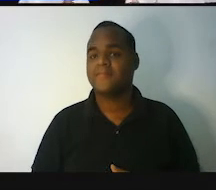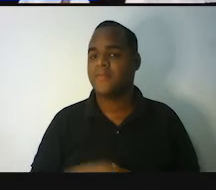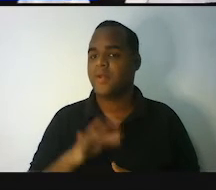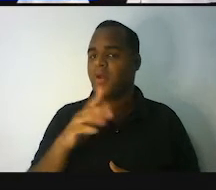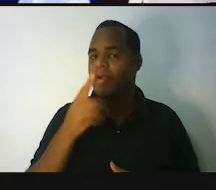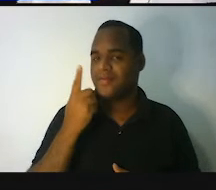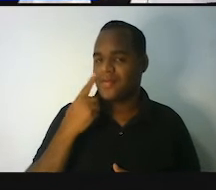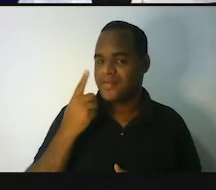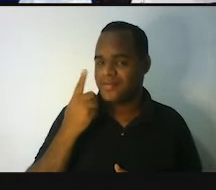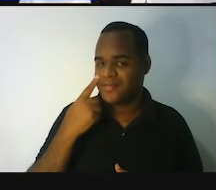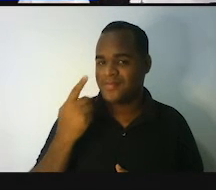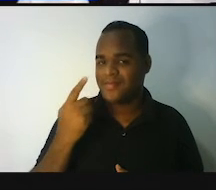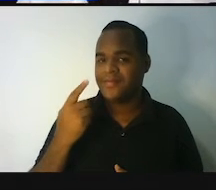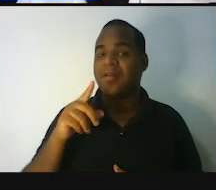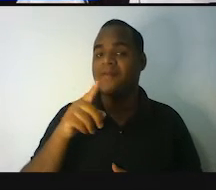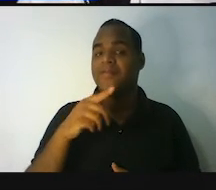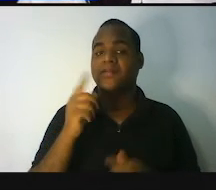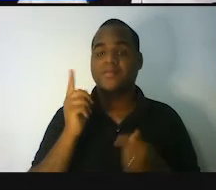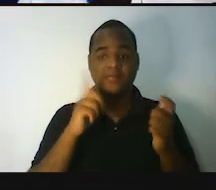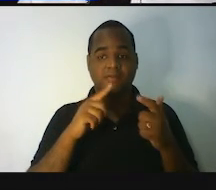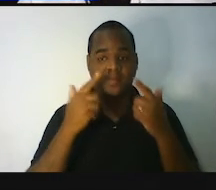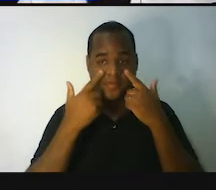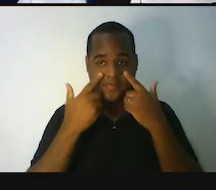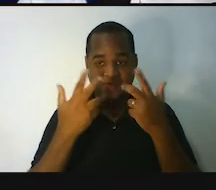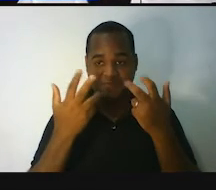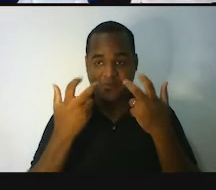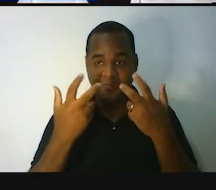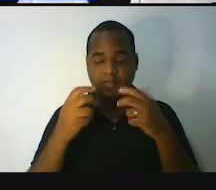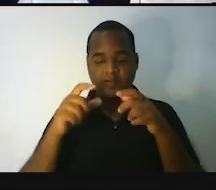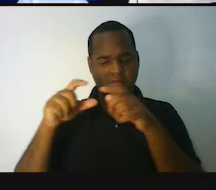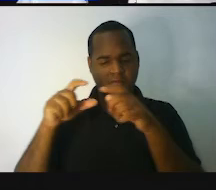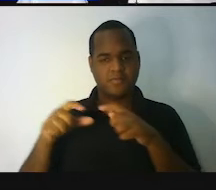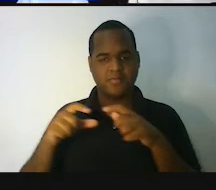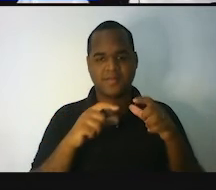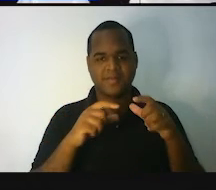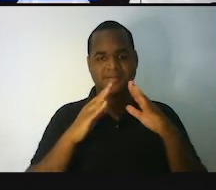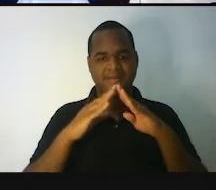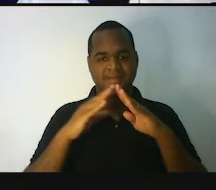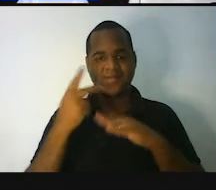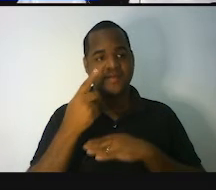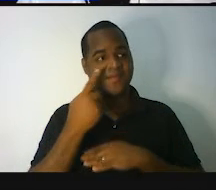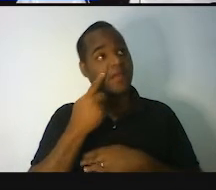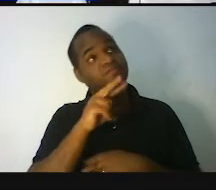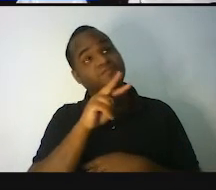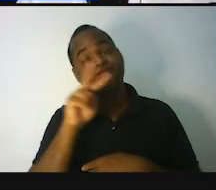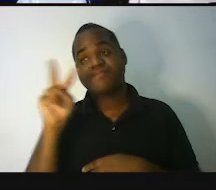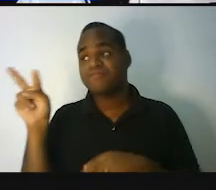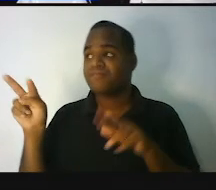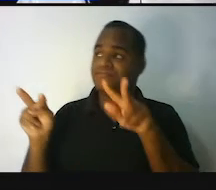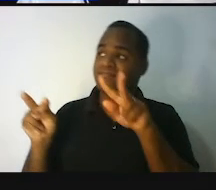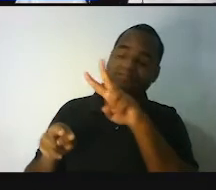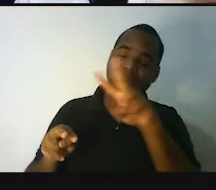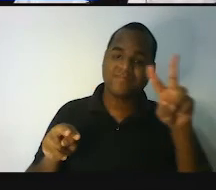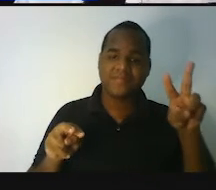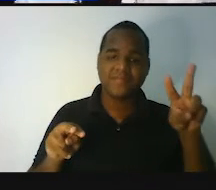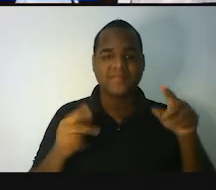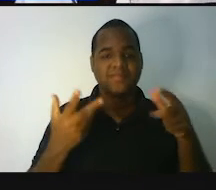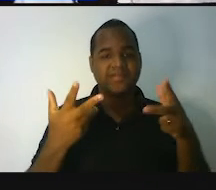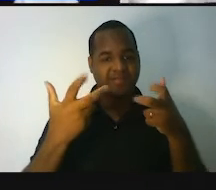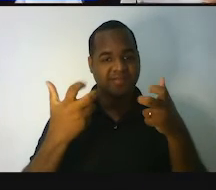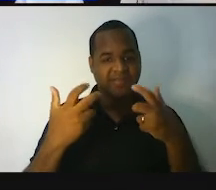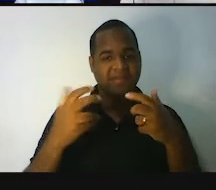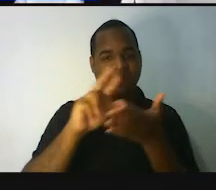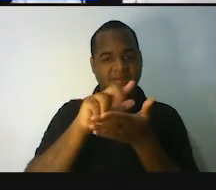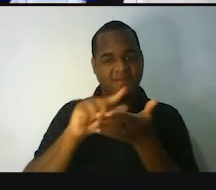se liga para que você já olhe aí aonde você estiver, olhe à sua volta e tente perceber coisas,